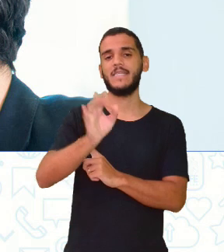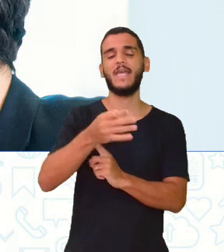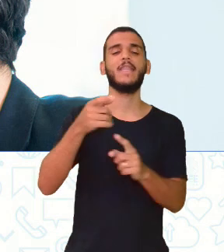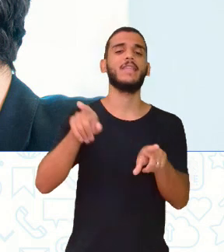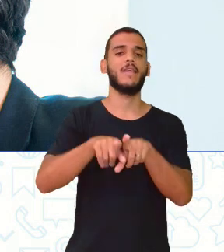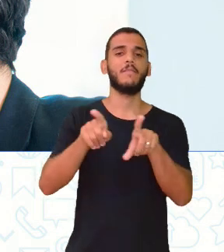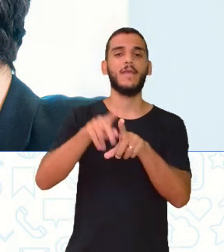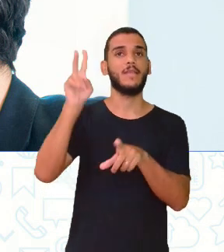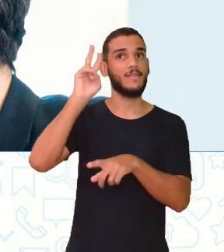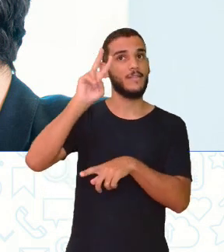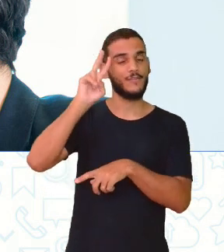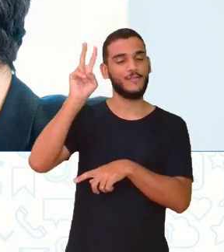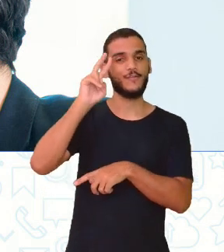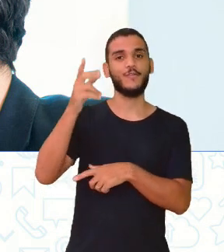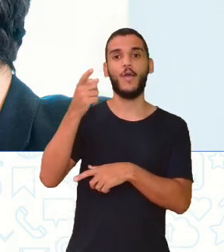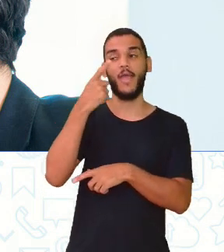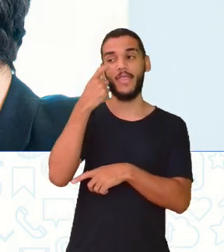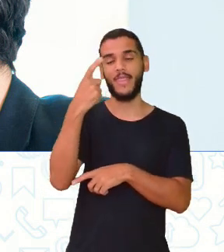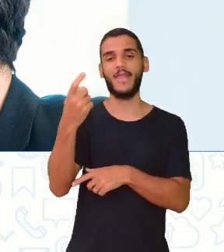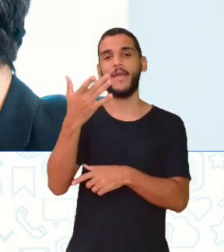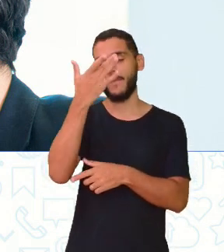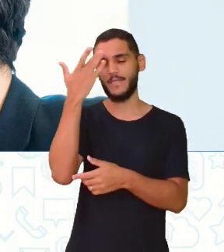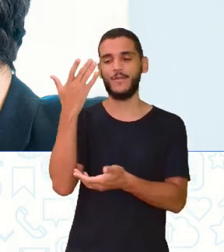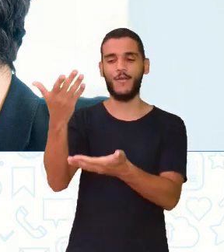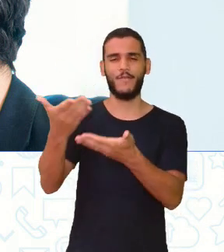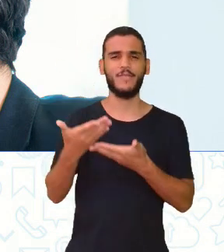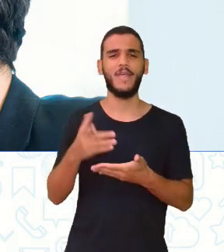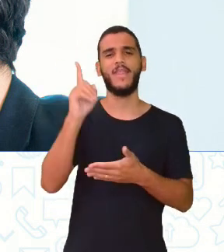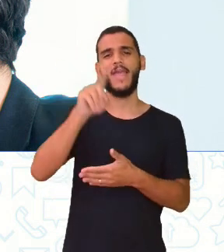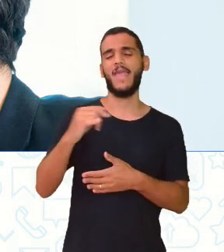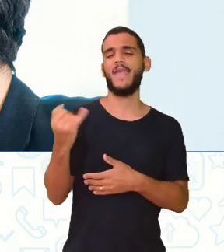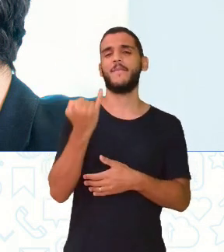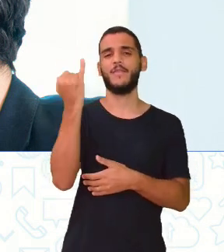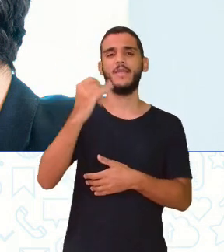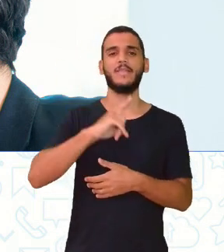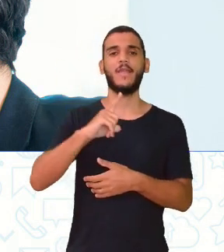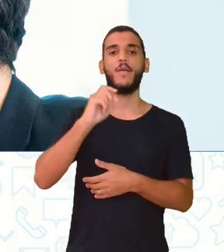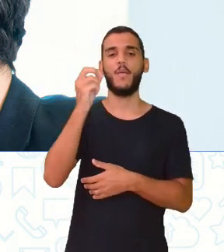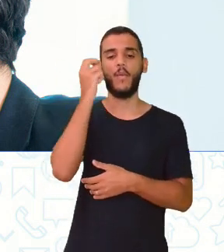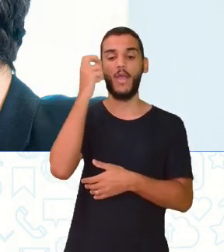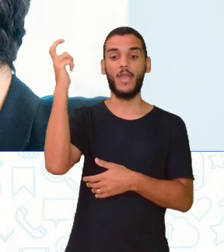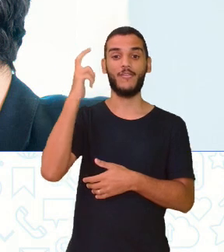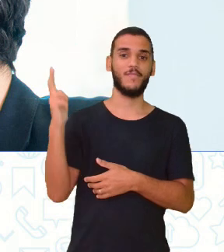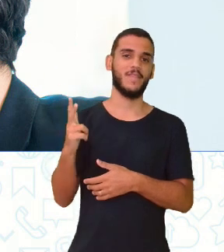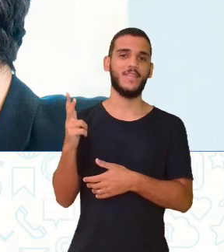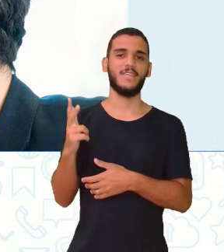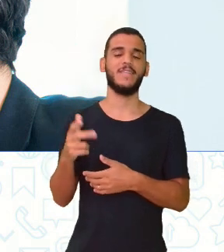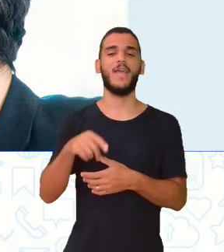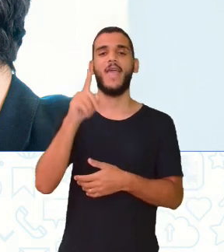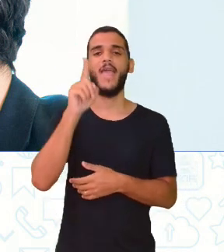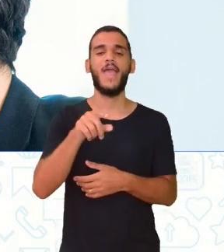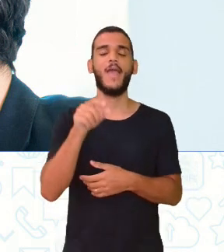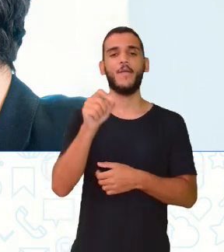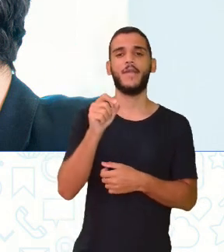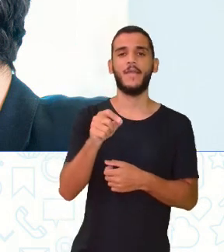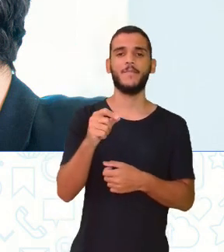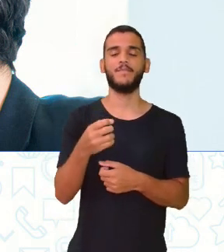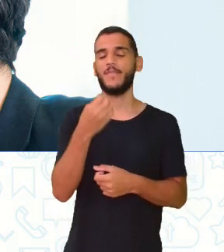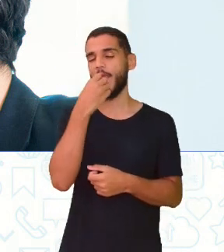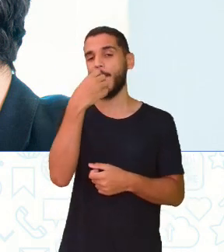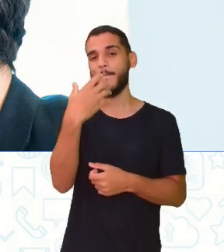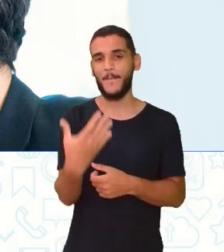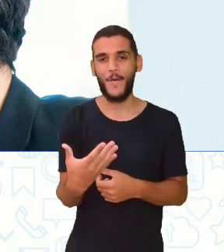interessantes dos convidados. Então, é necessário que se tenha essa honest expertise. Esse formato é uma ótima maneira de fornecer uma